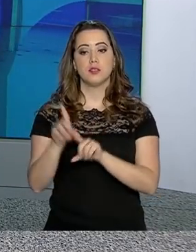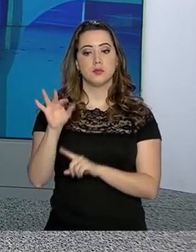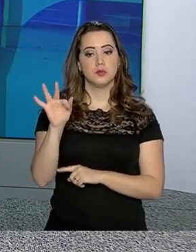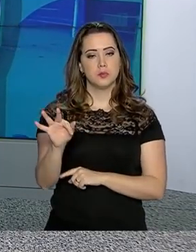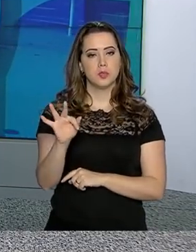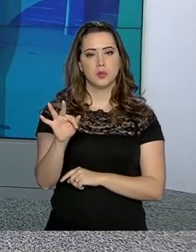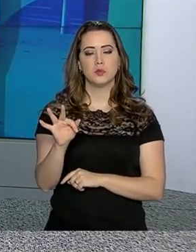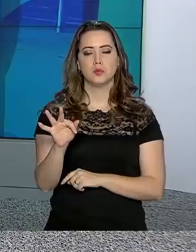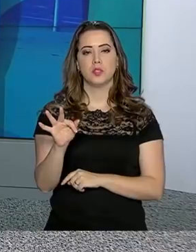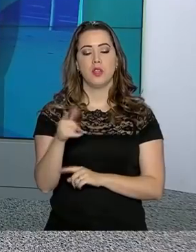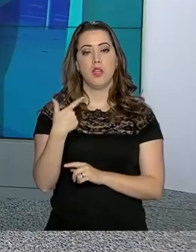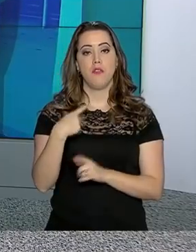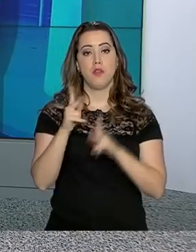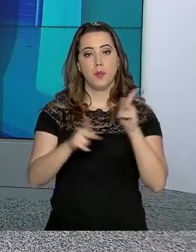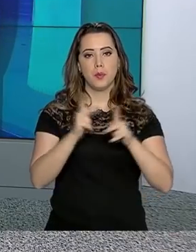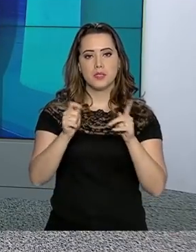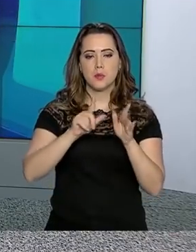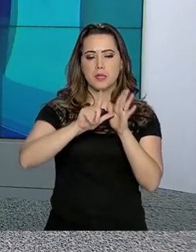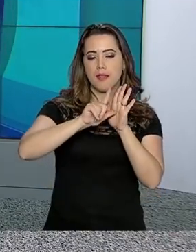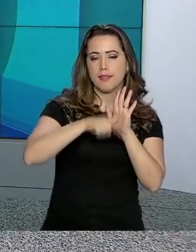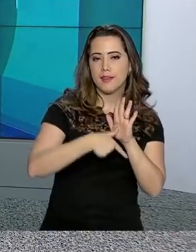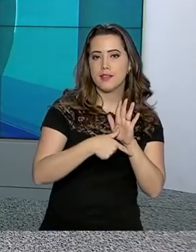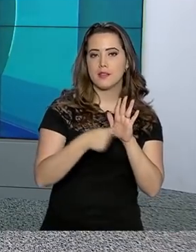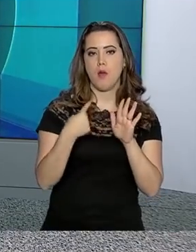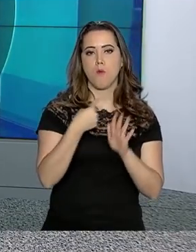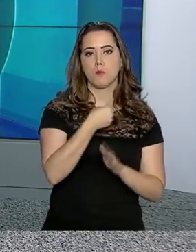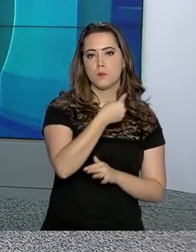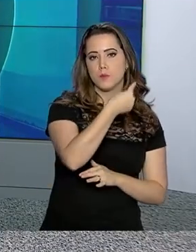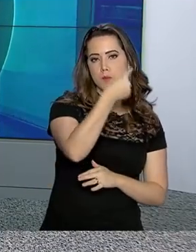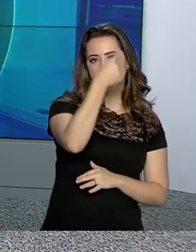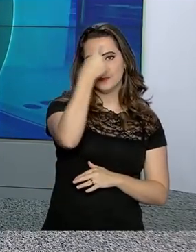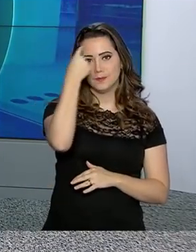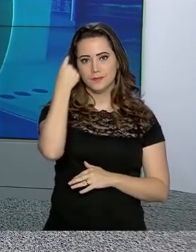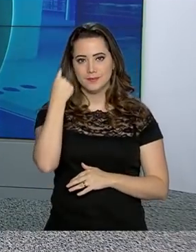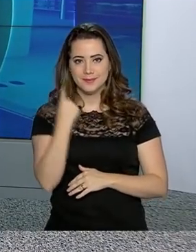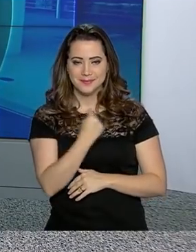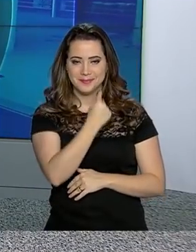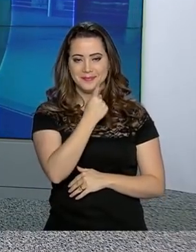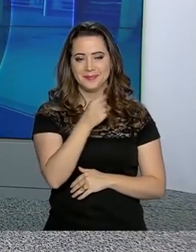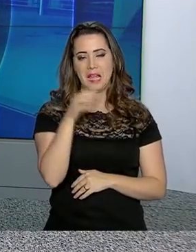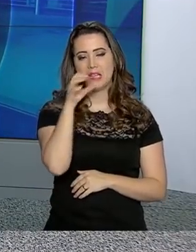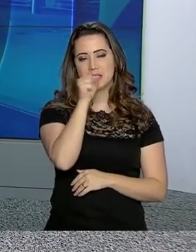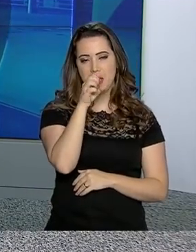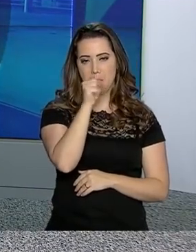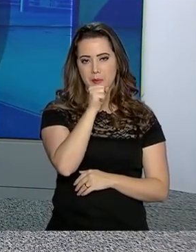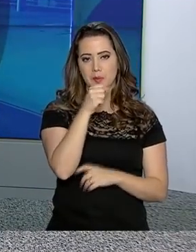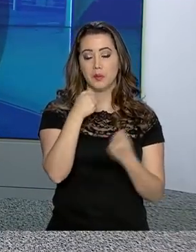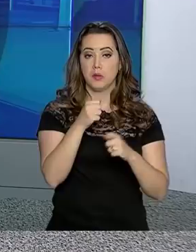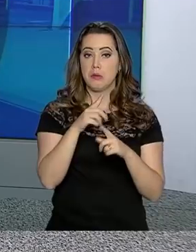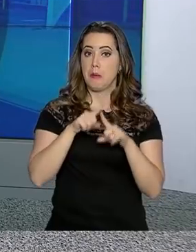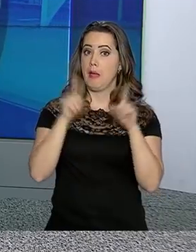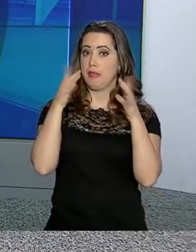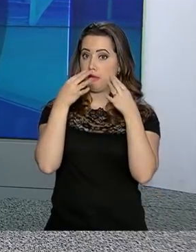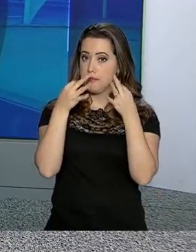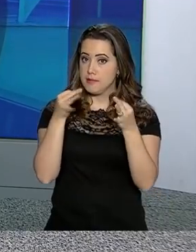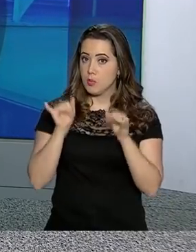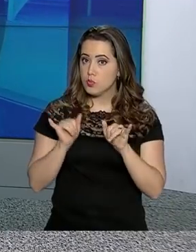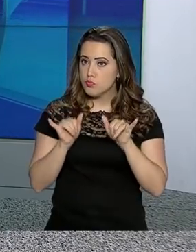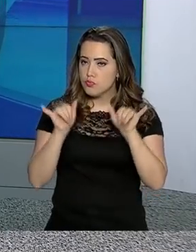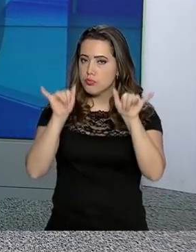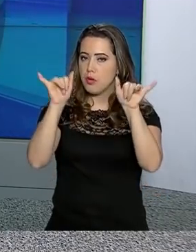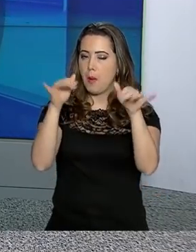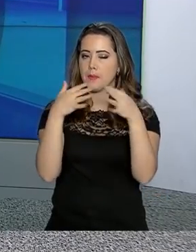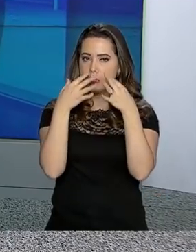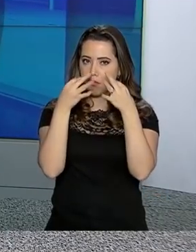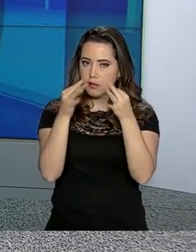atrasar os ponteiros do relógio em uma hora de sábado para domingo. E quem tem passagem aérea marcada deve ter a atenção